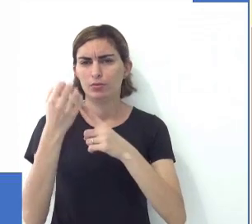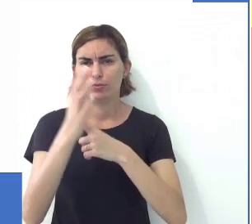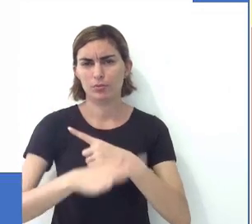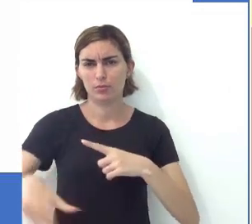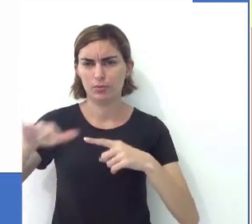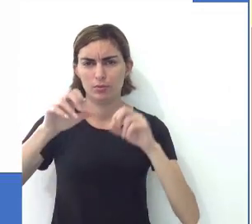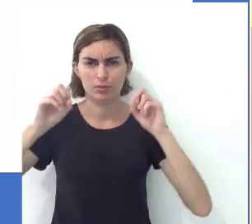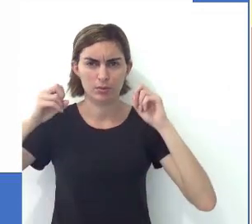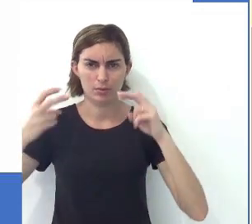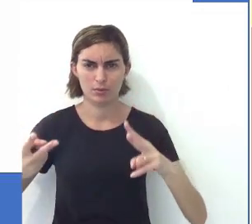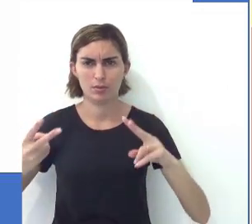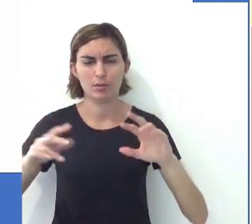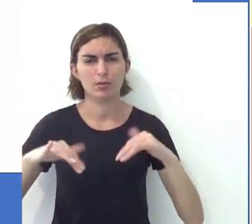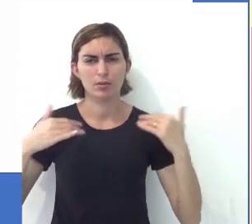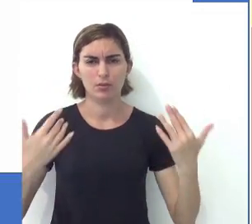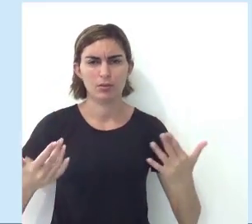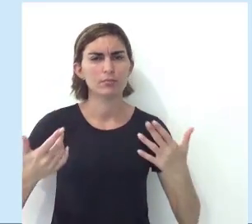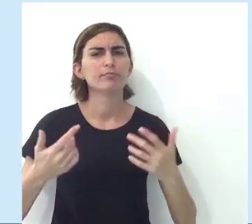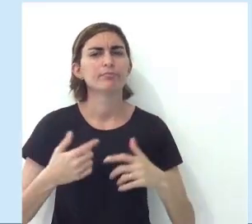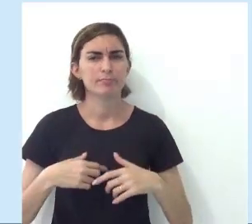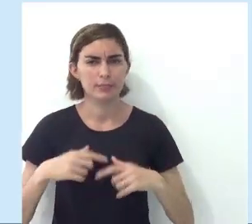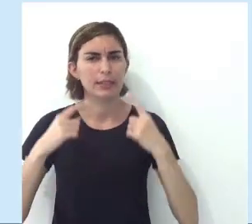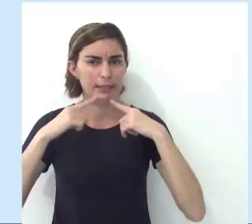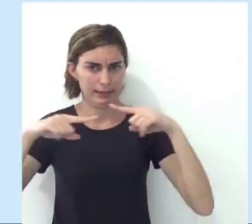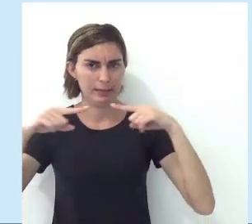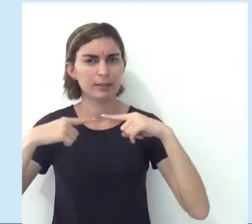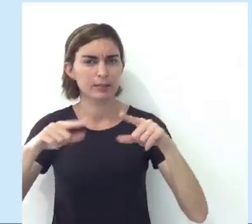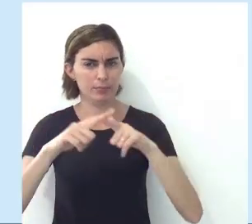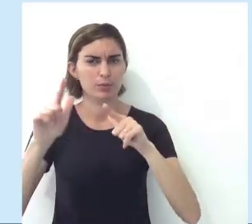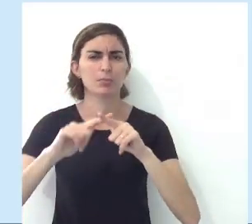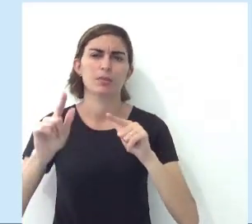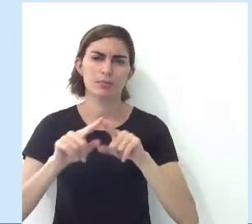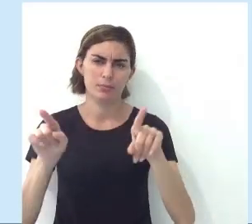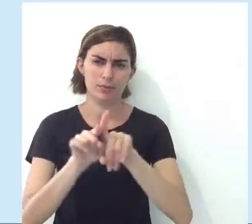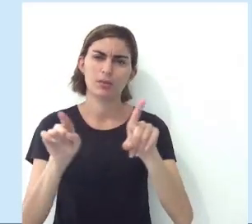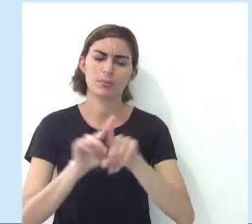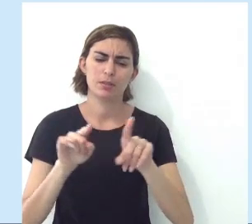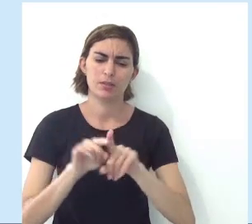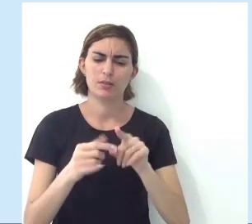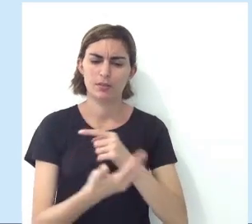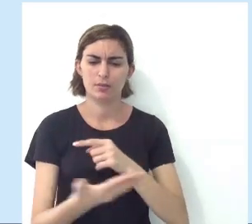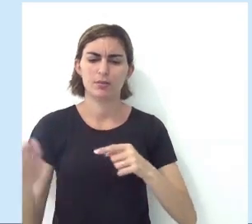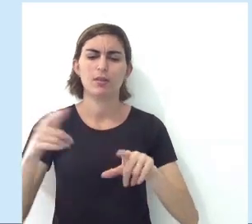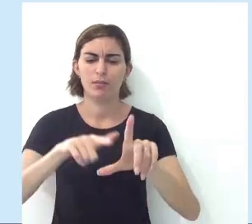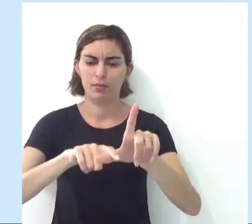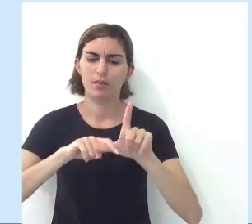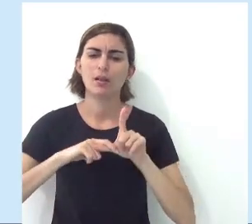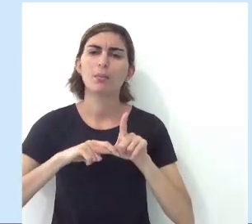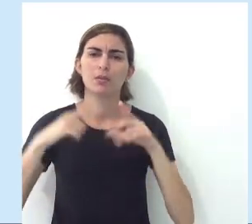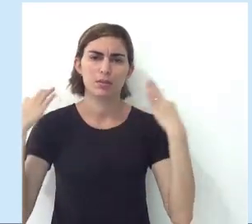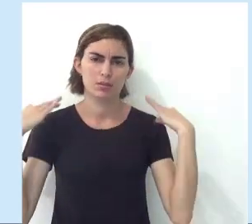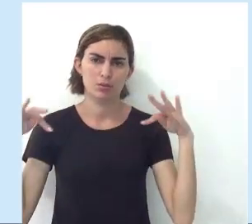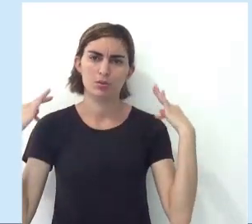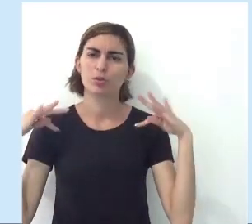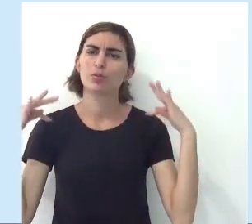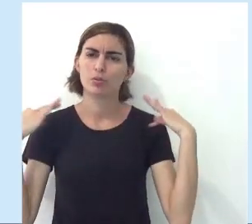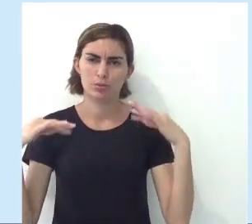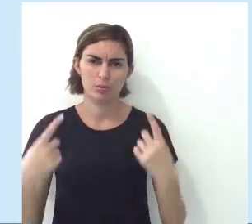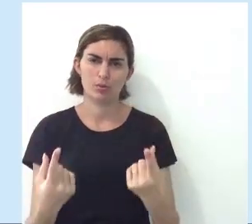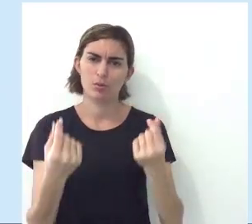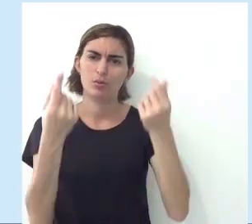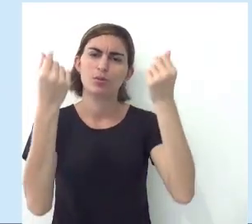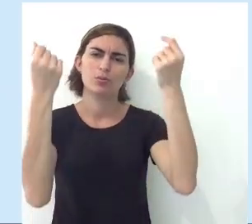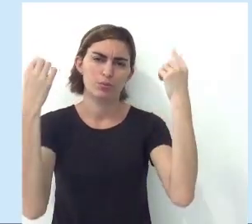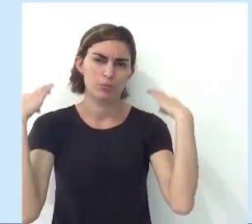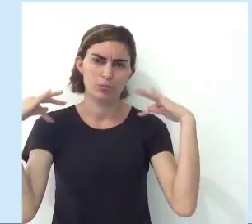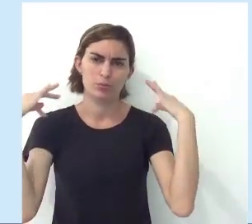também social, ok, gente? É uma grande crítica, né, e problema também dessas dependências do turismo,